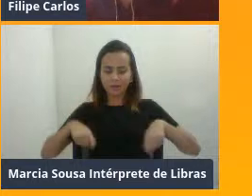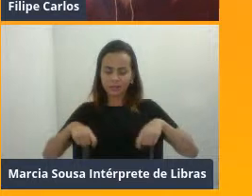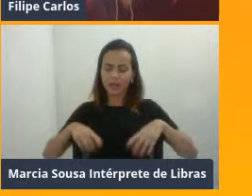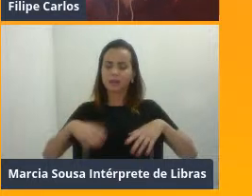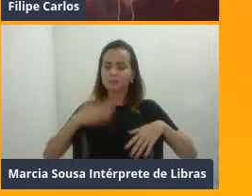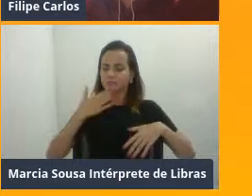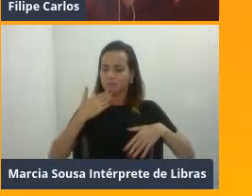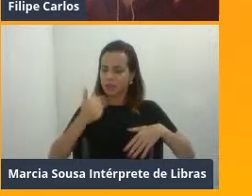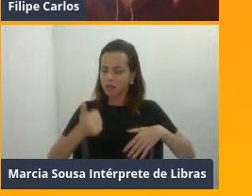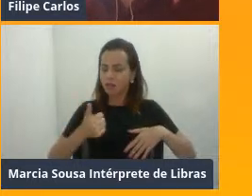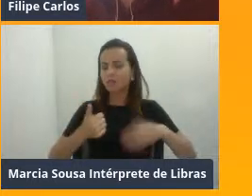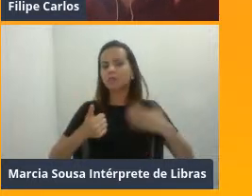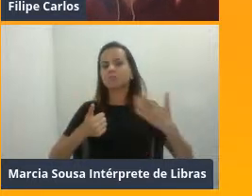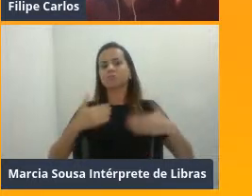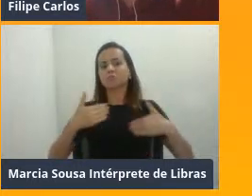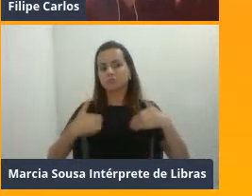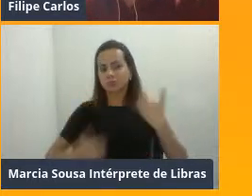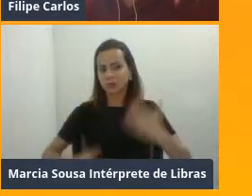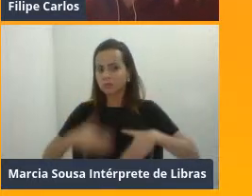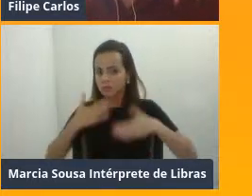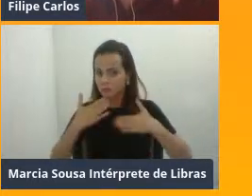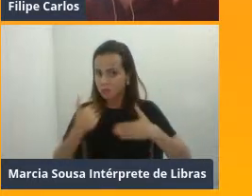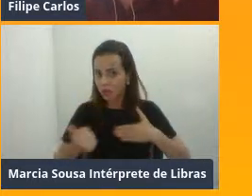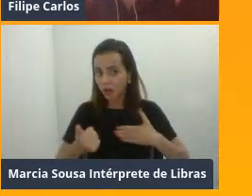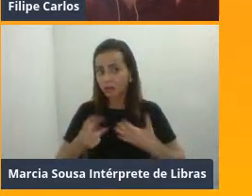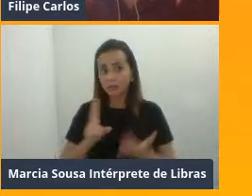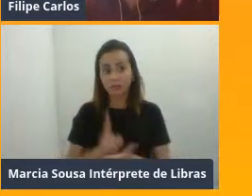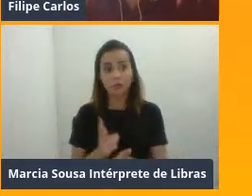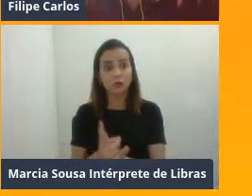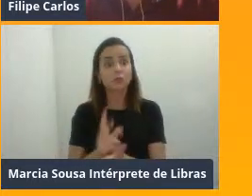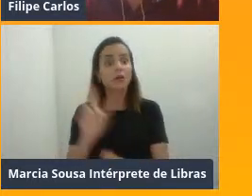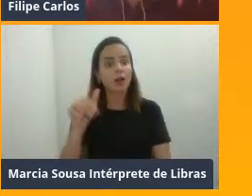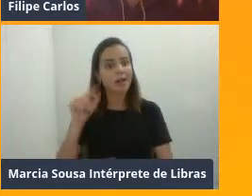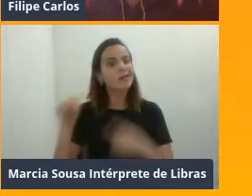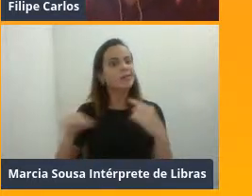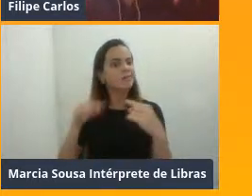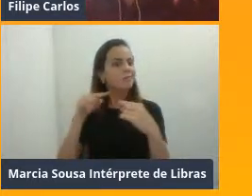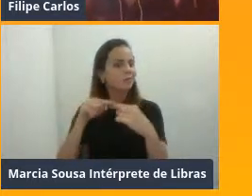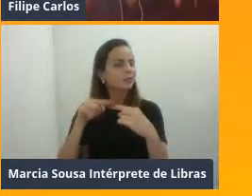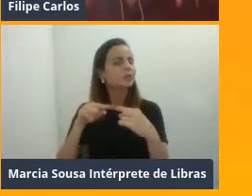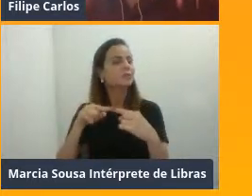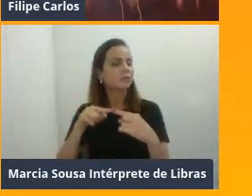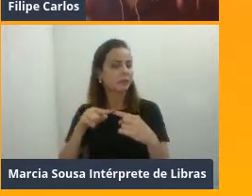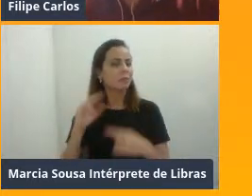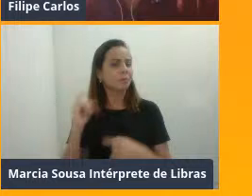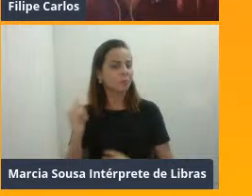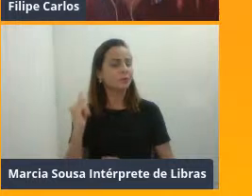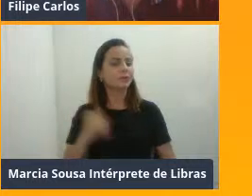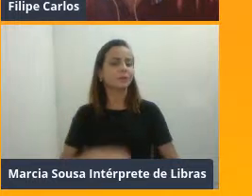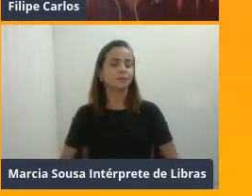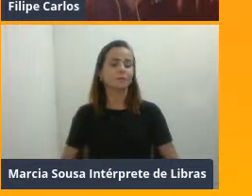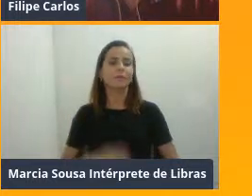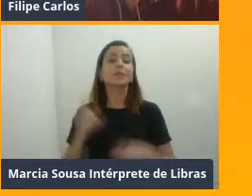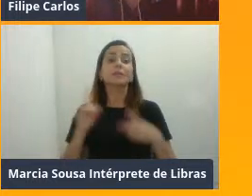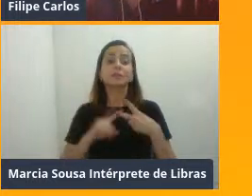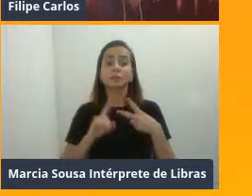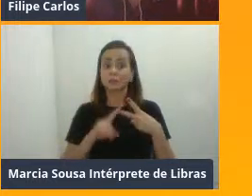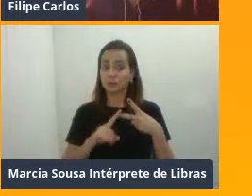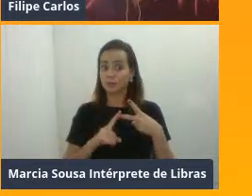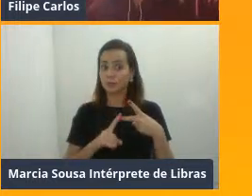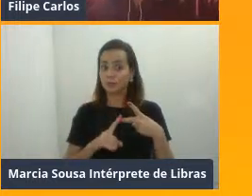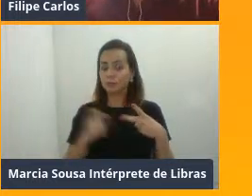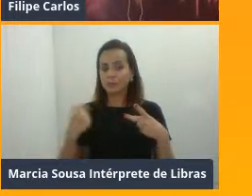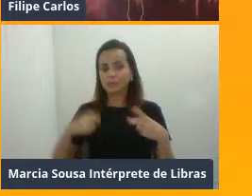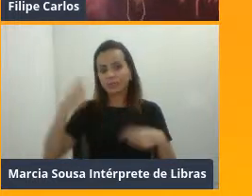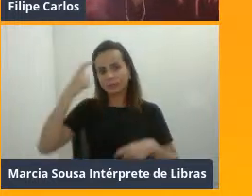certo? Então, continuidade é o primeiro ponto, certo? Segundo grande ponto é vocês terem em